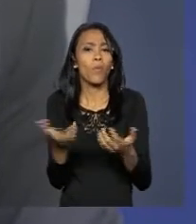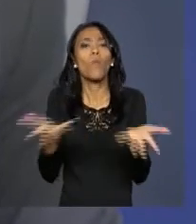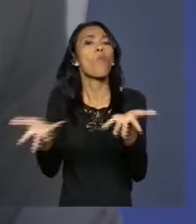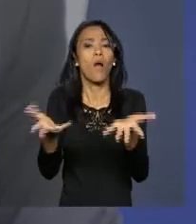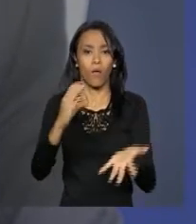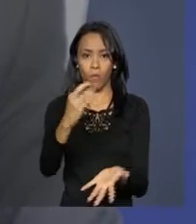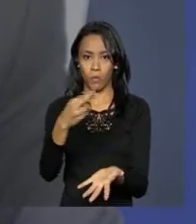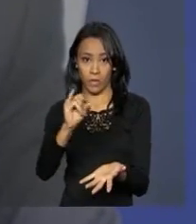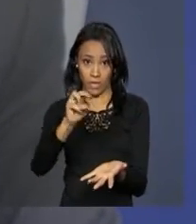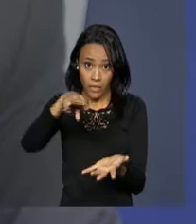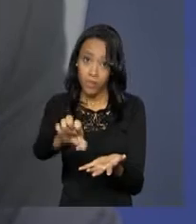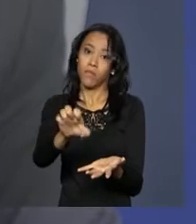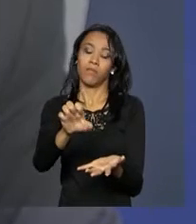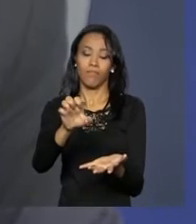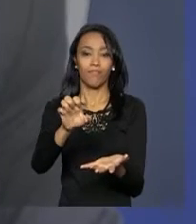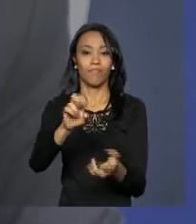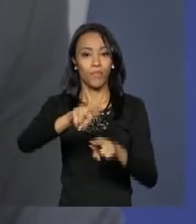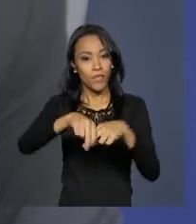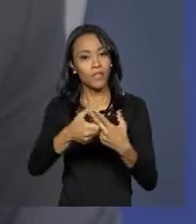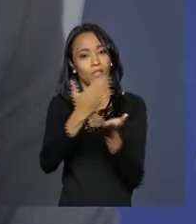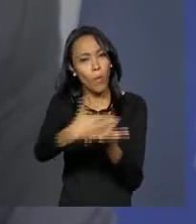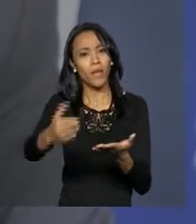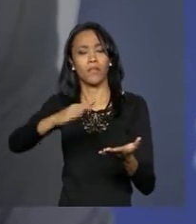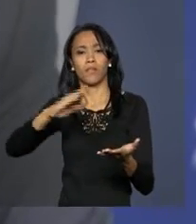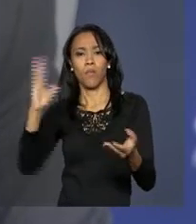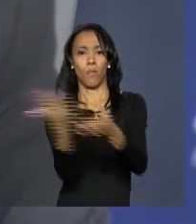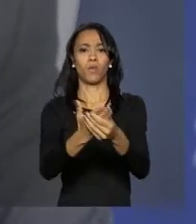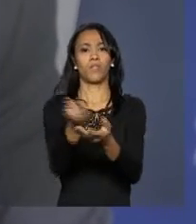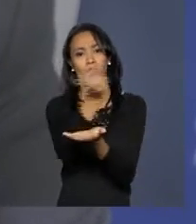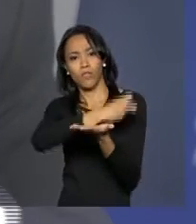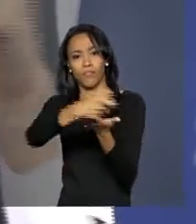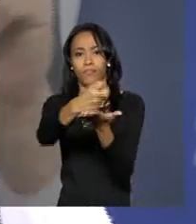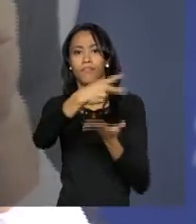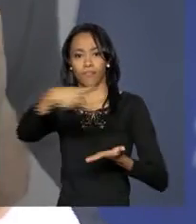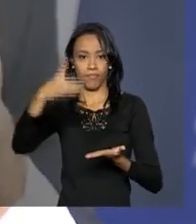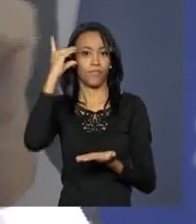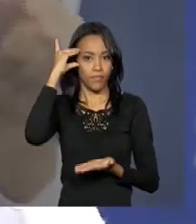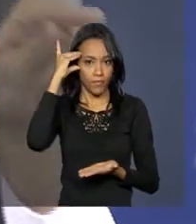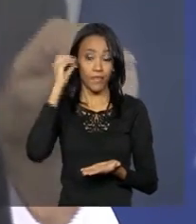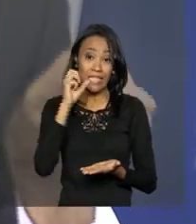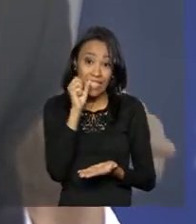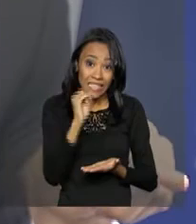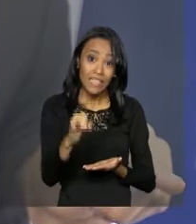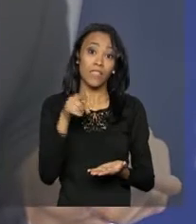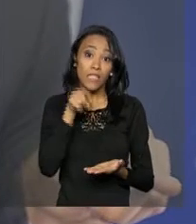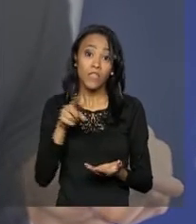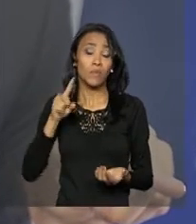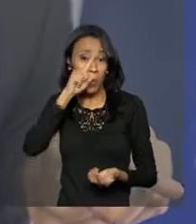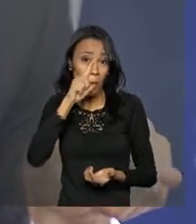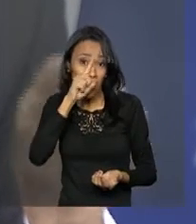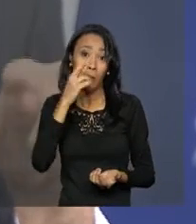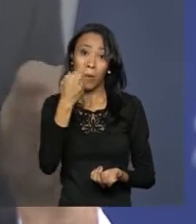política, e por isso o processo de impeachment é submetido a ele, fará uma avaliação da conveniência em relação a se a gravidade desses fatos